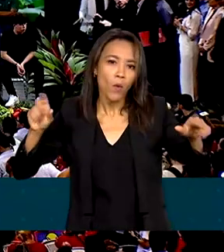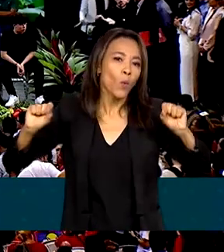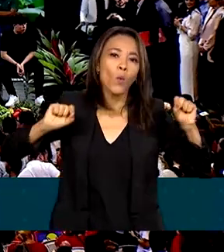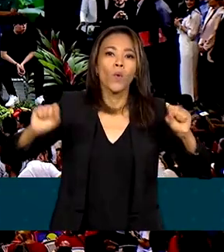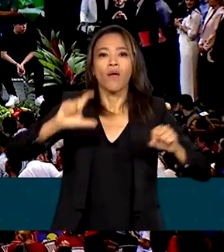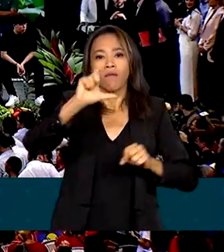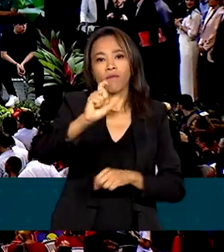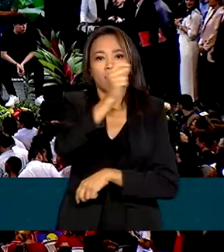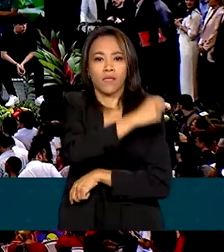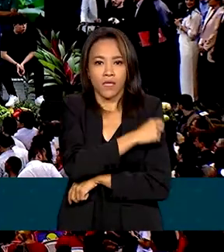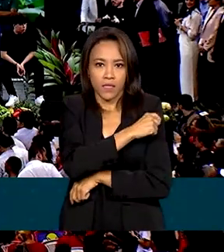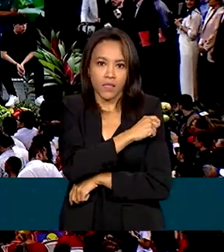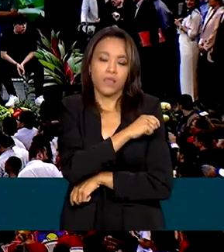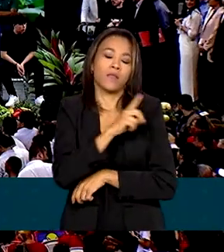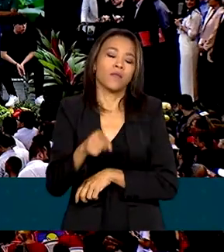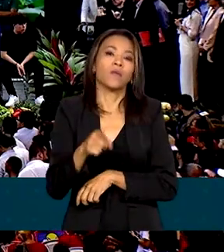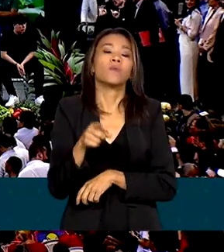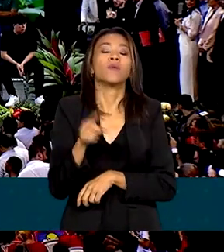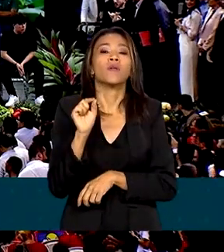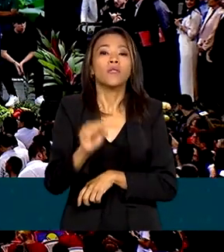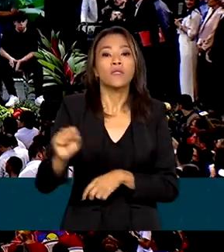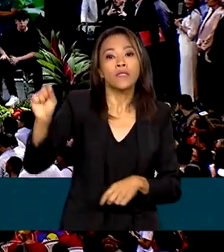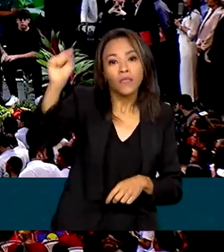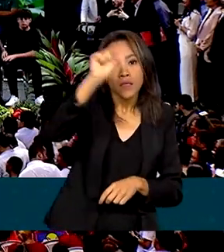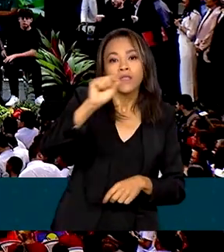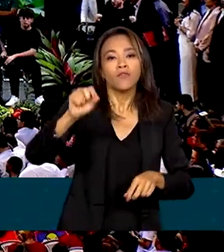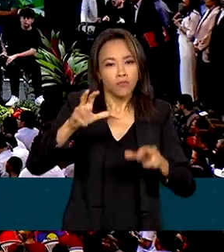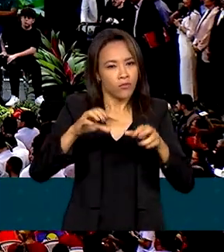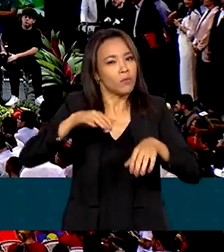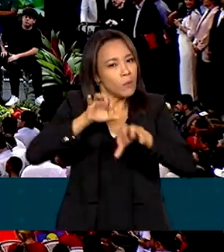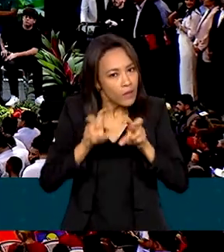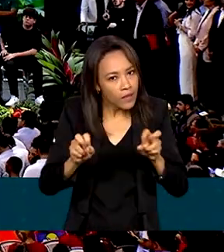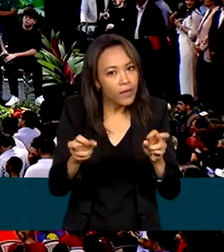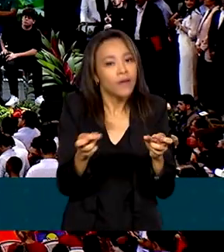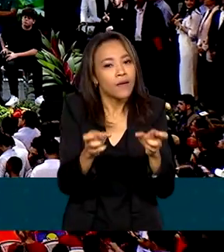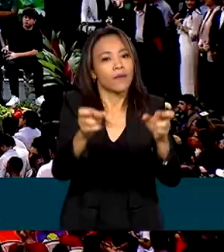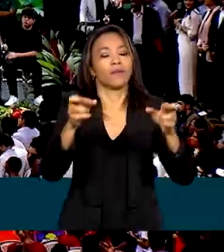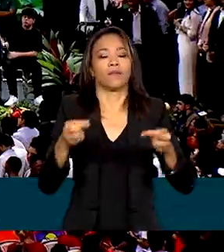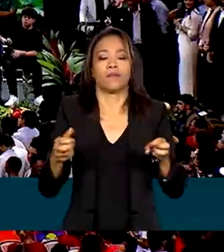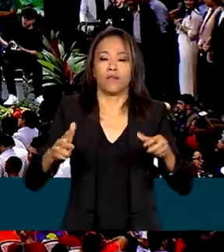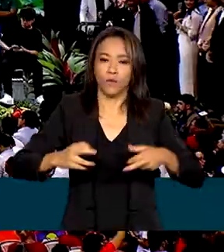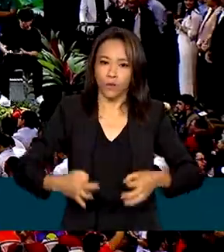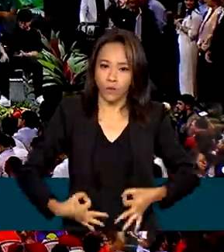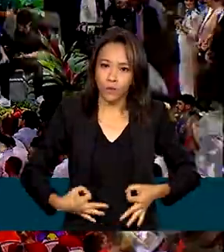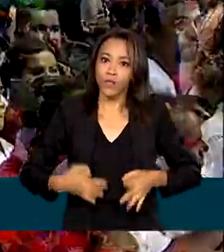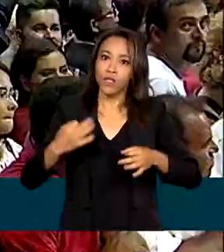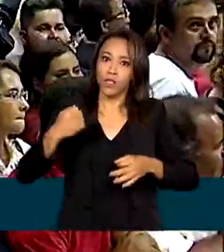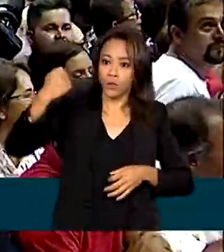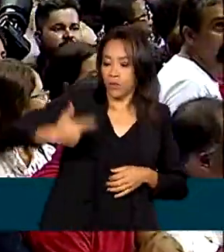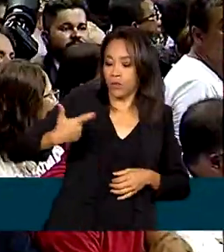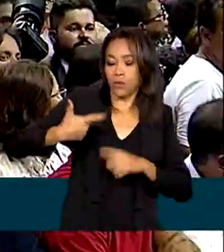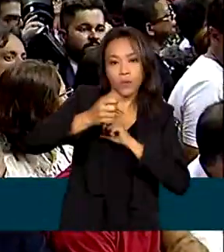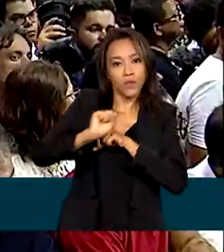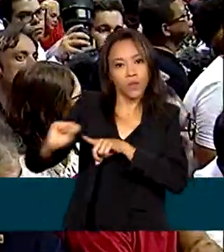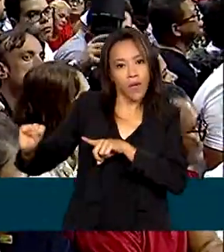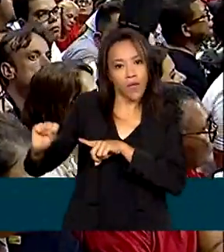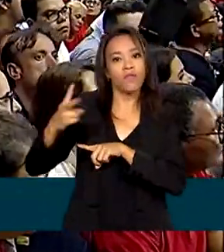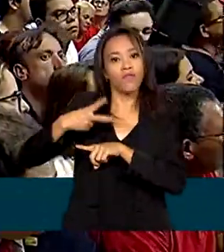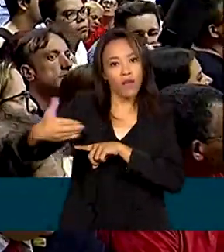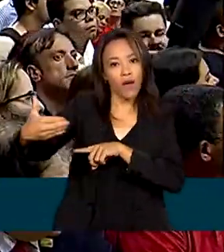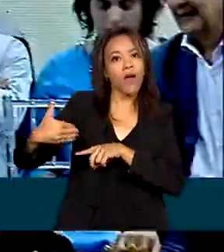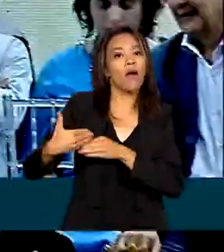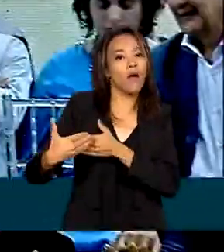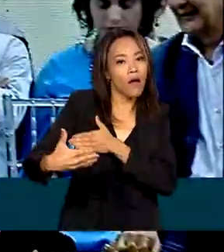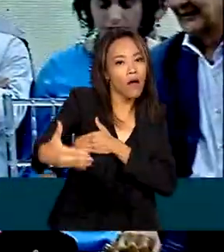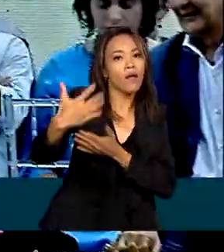rastreamento do câncer do colo do útero e o cuidado. No segundo semestre, essa estratégia começará em todo o